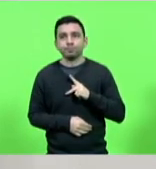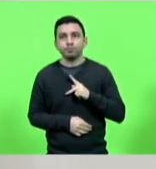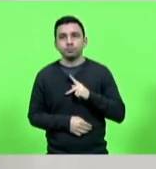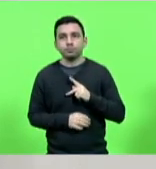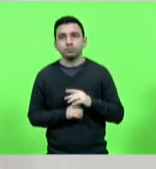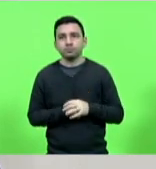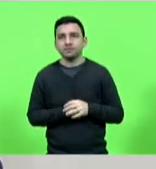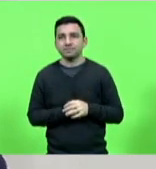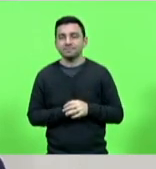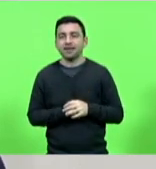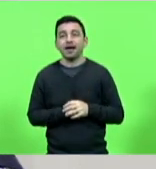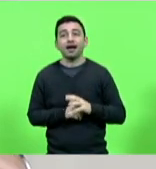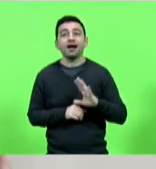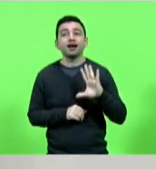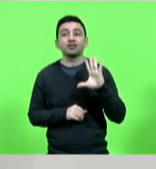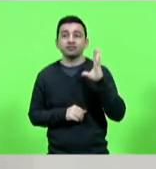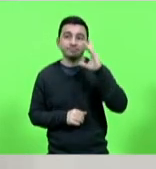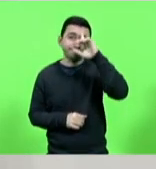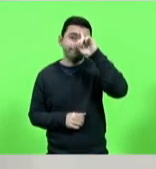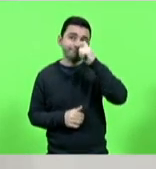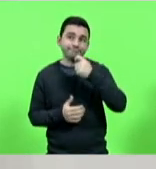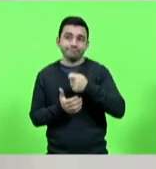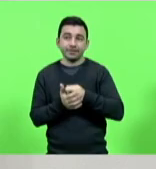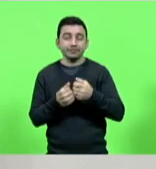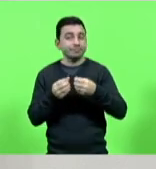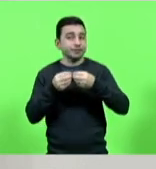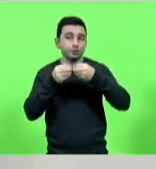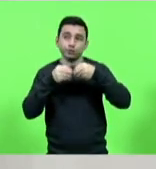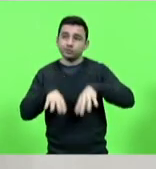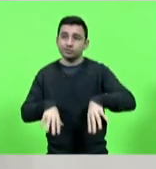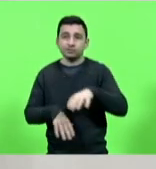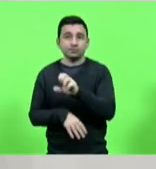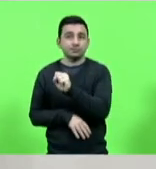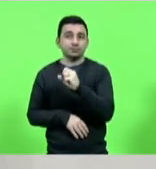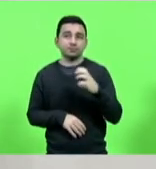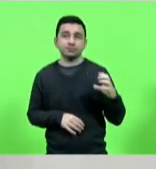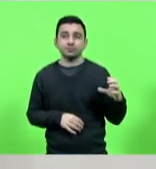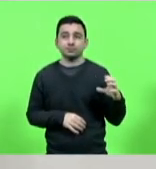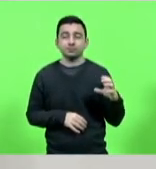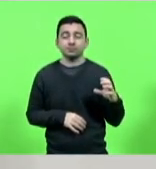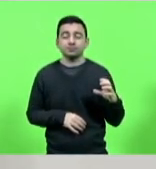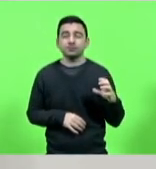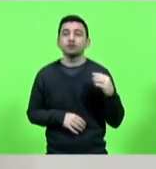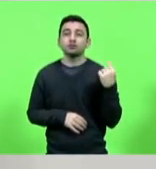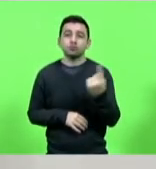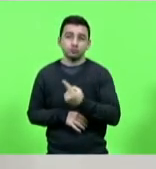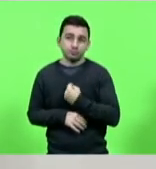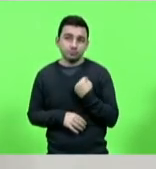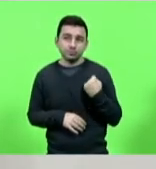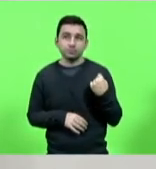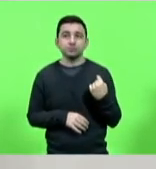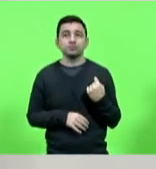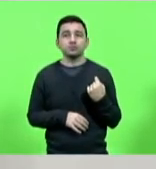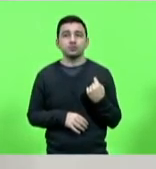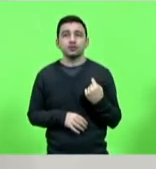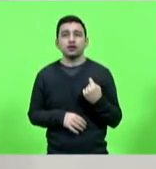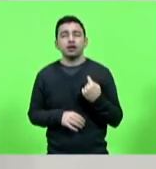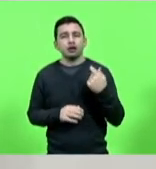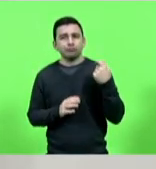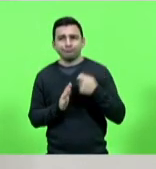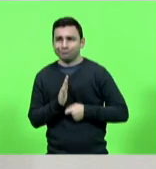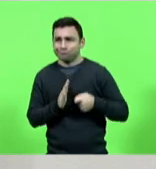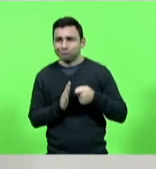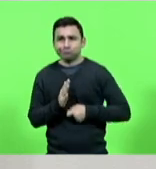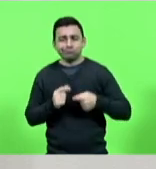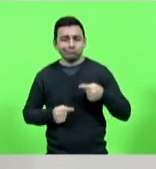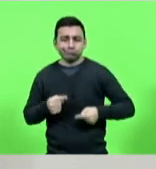houve uma decisão que prejudicou Santa Catarina e nós agora estamos nessa batalha, ao mesmo tempo